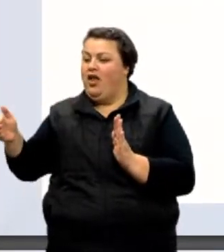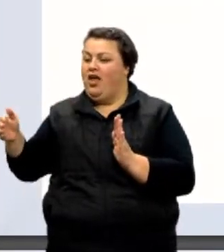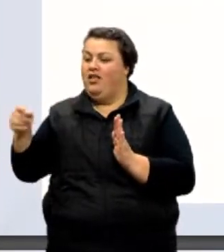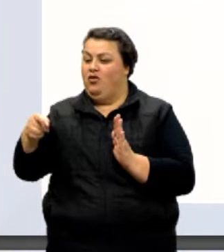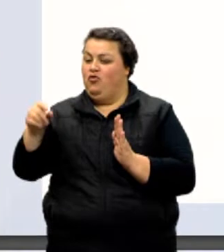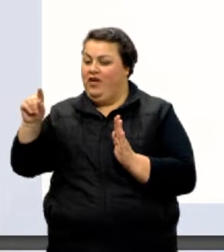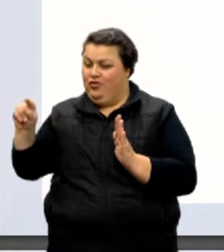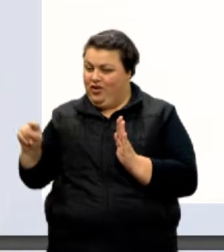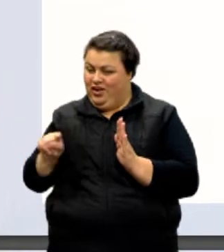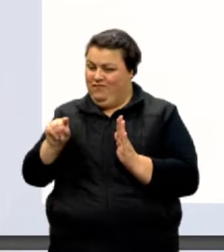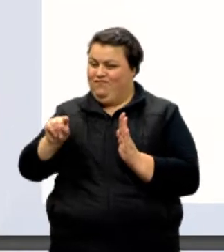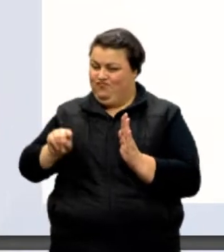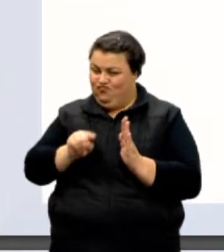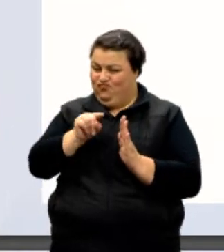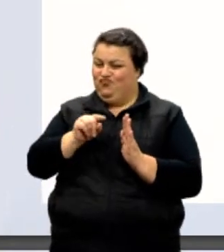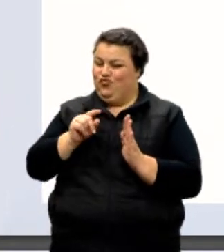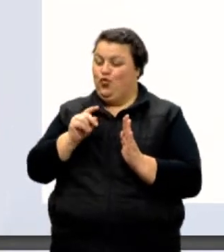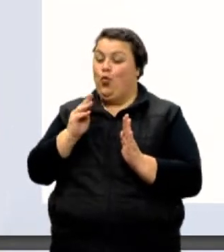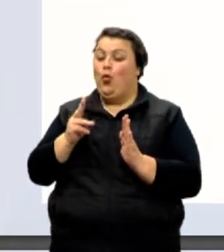tu vai ficar com o número